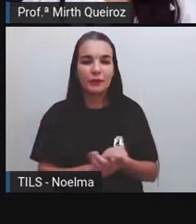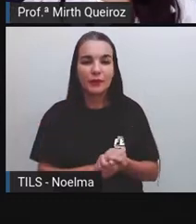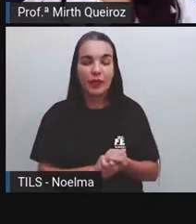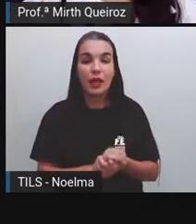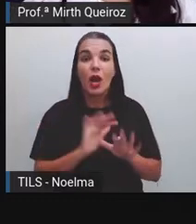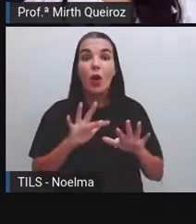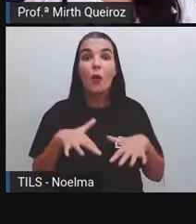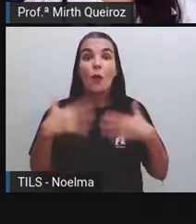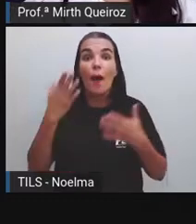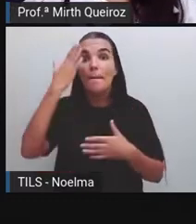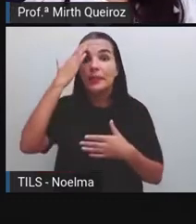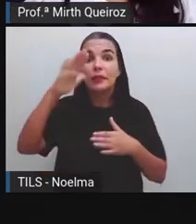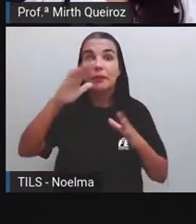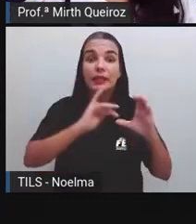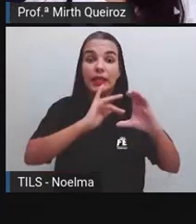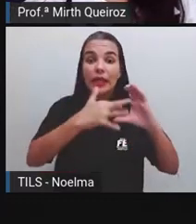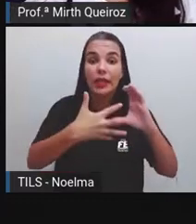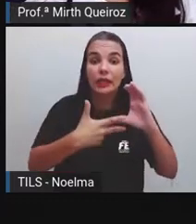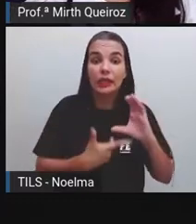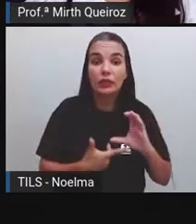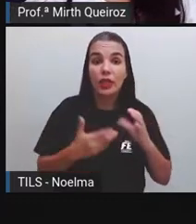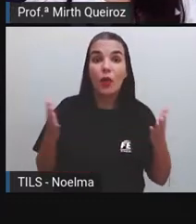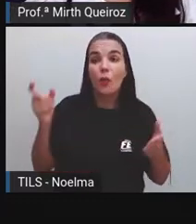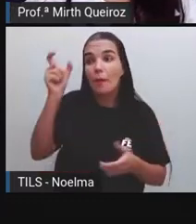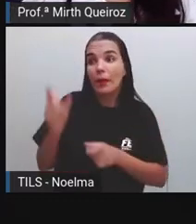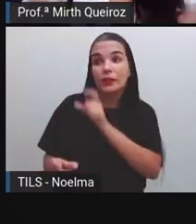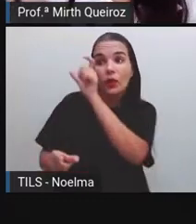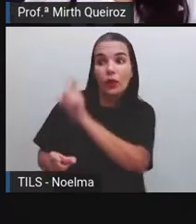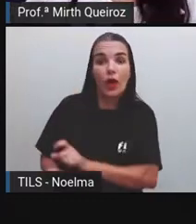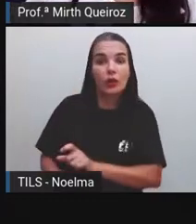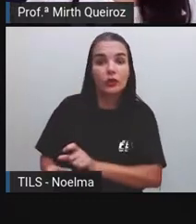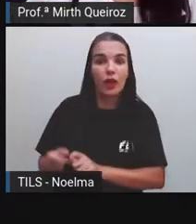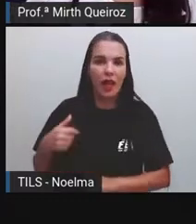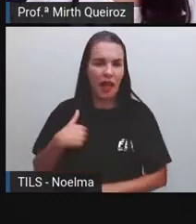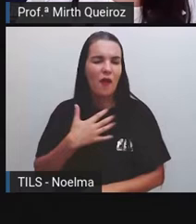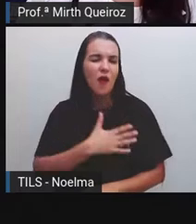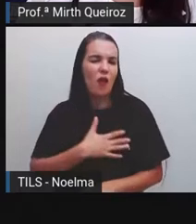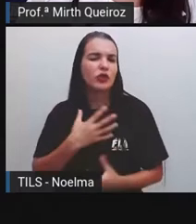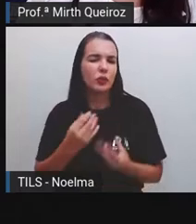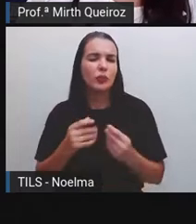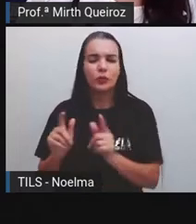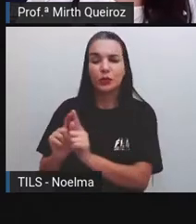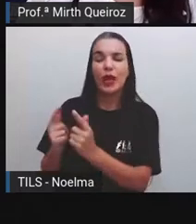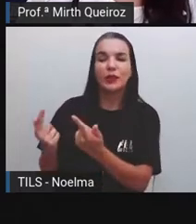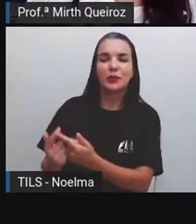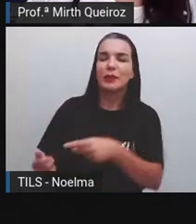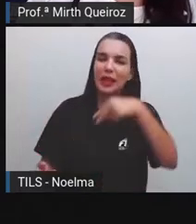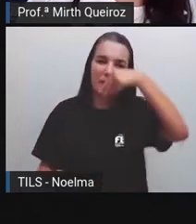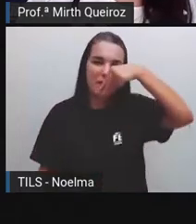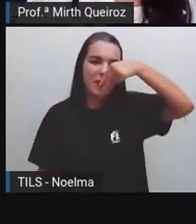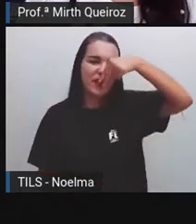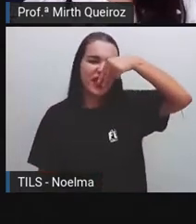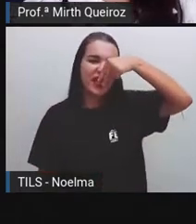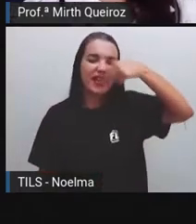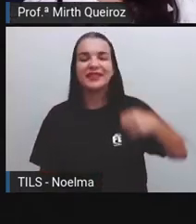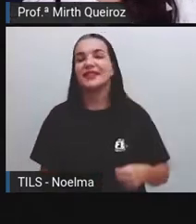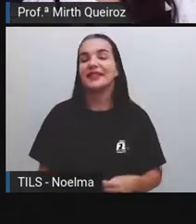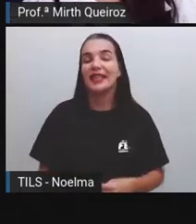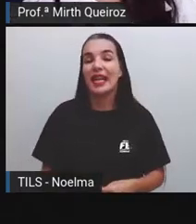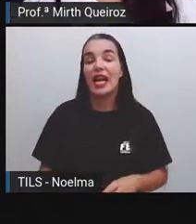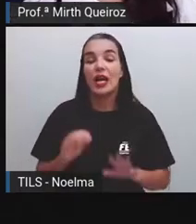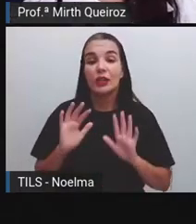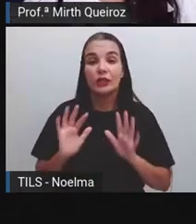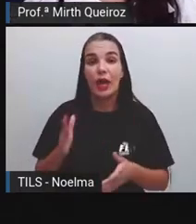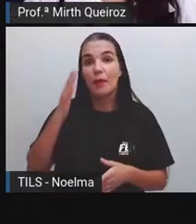Quais as principais características desses personagens? Eu gosto muito da turma da Mônica, né? A gente sabe que a turma da Mônica,